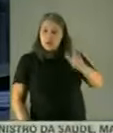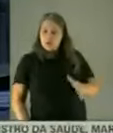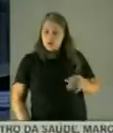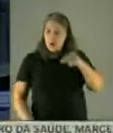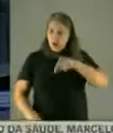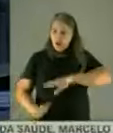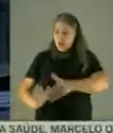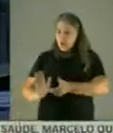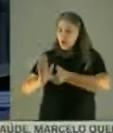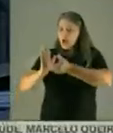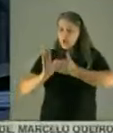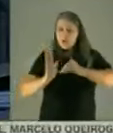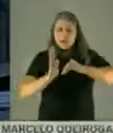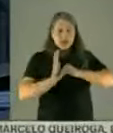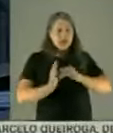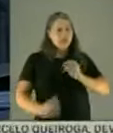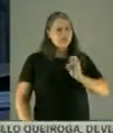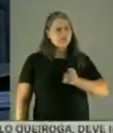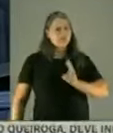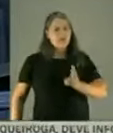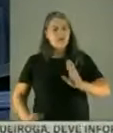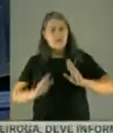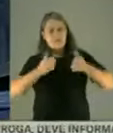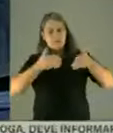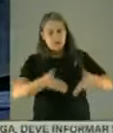Câmara, no Senado, eu sempre participei com essa função.